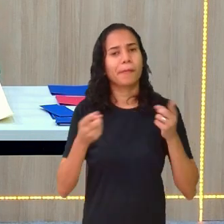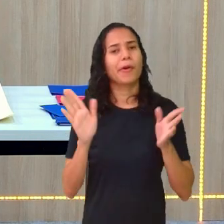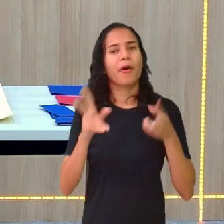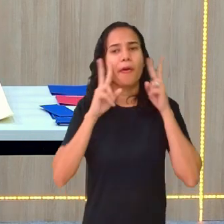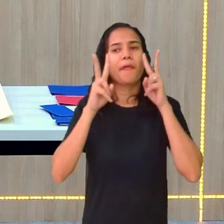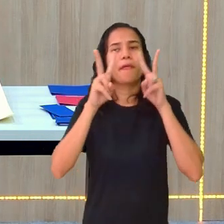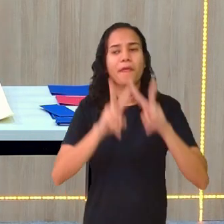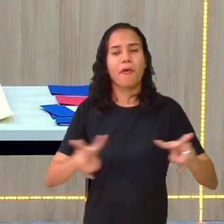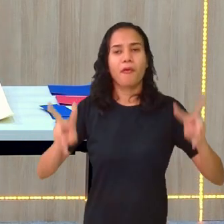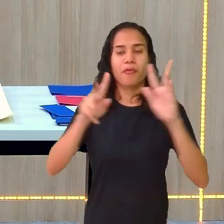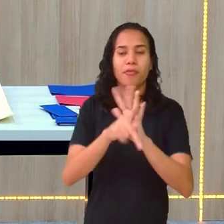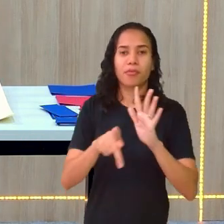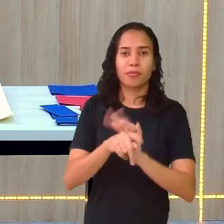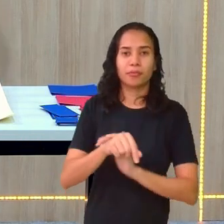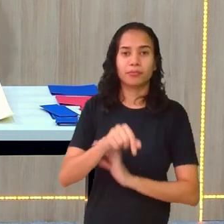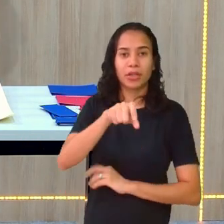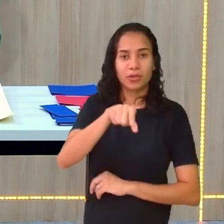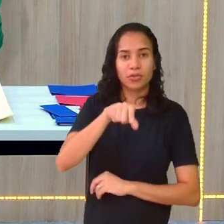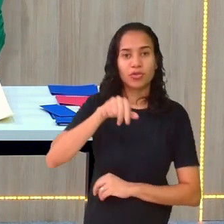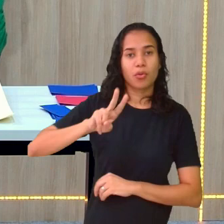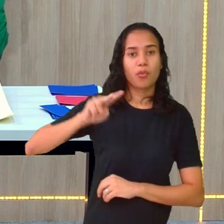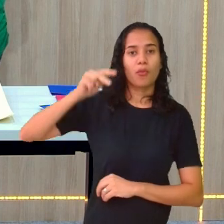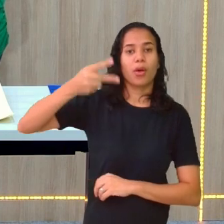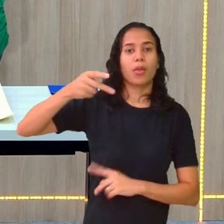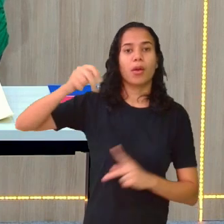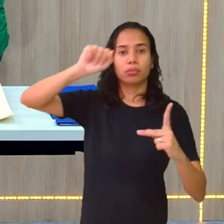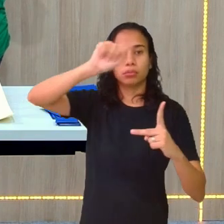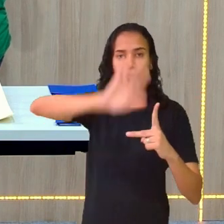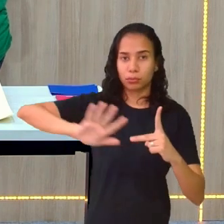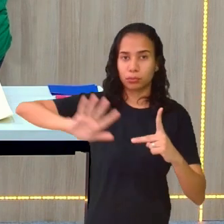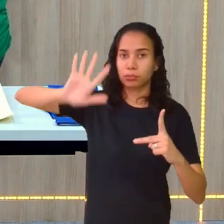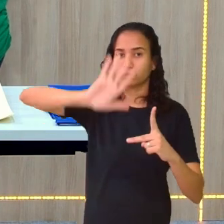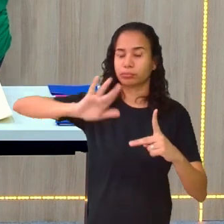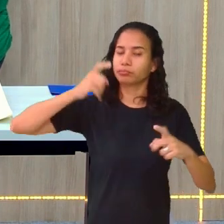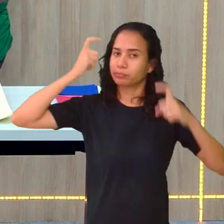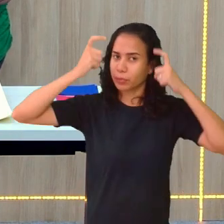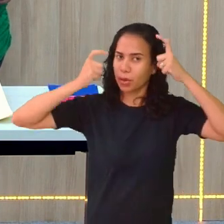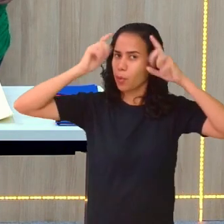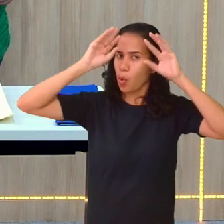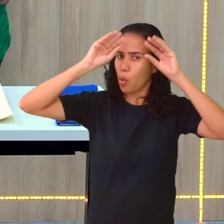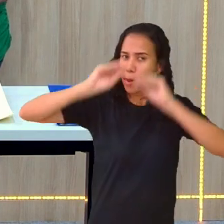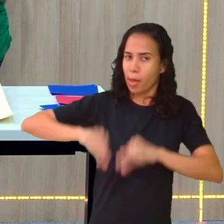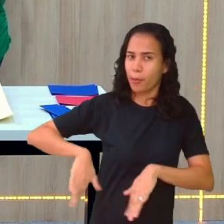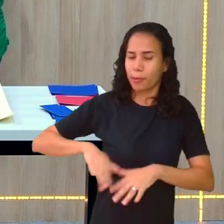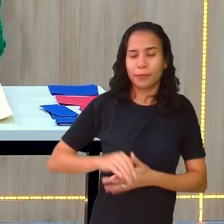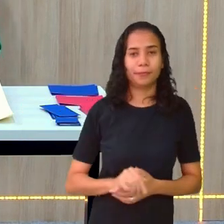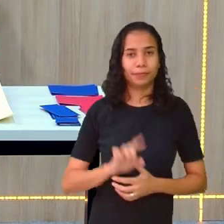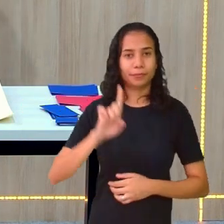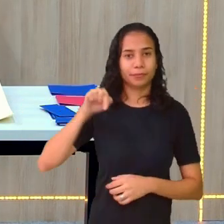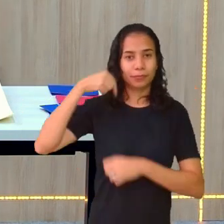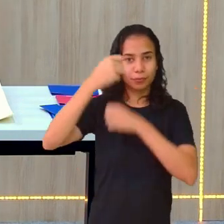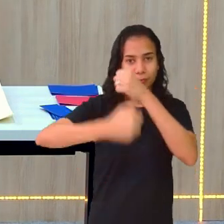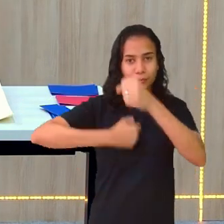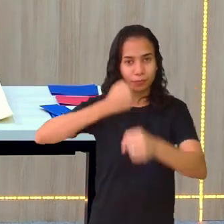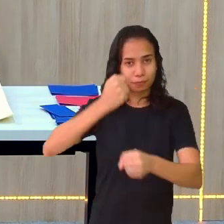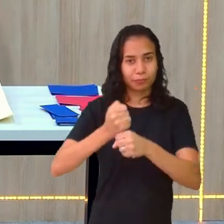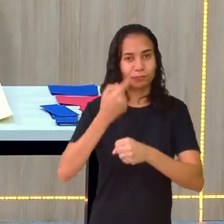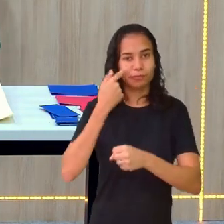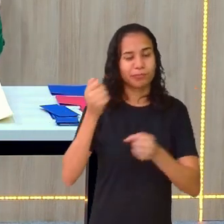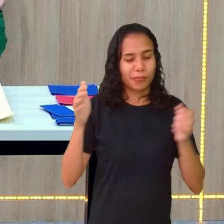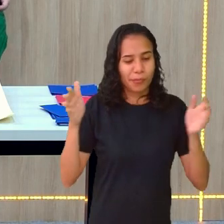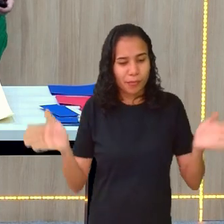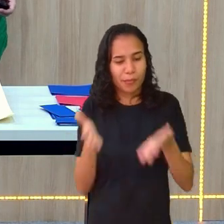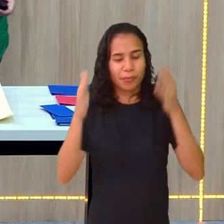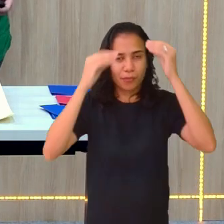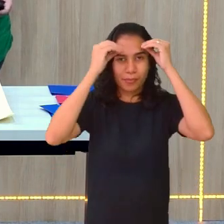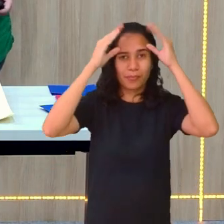representação de quadrado em área, não se preocupe. No próximo ano, vocês vão reforçar.